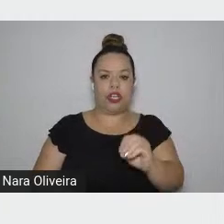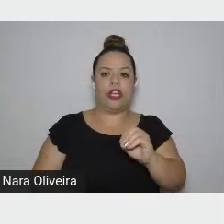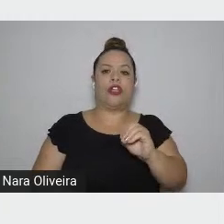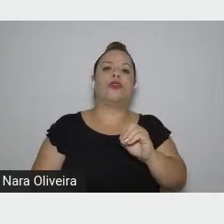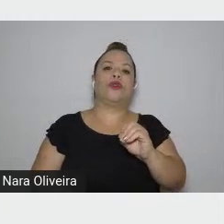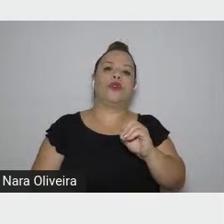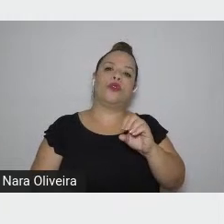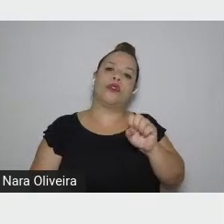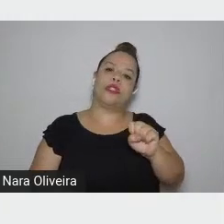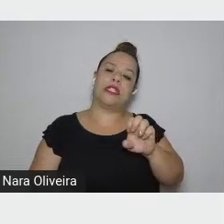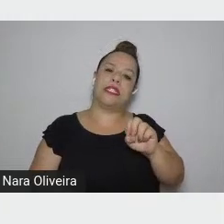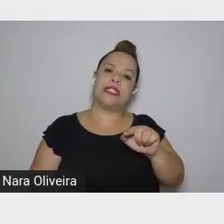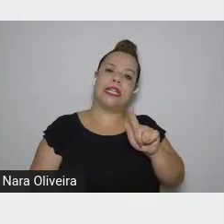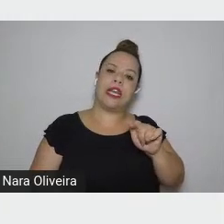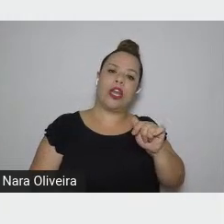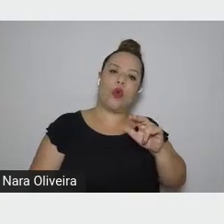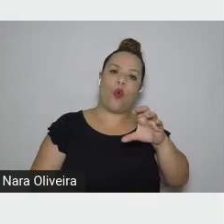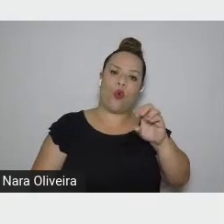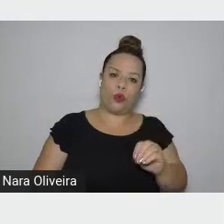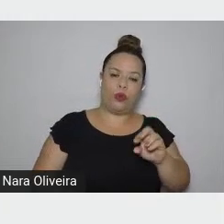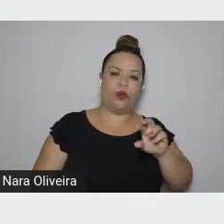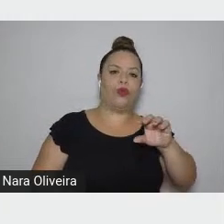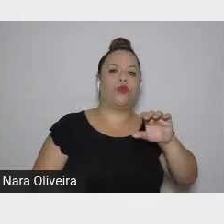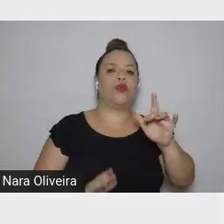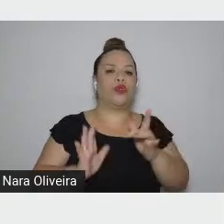Conforme ele disse numa entrevista,